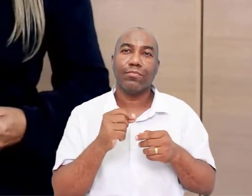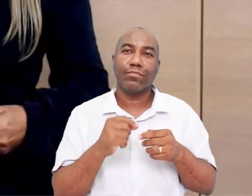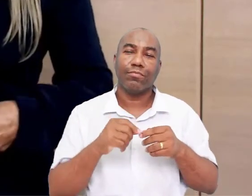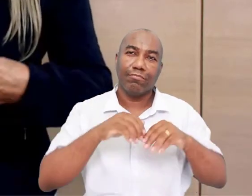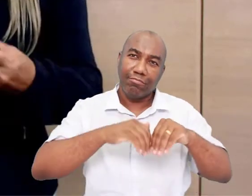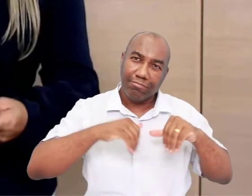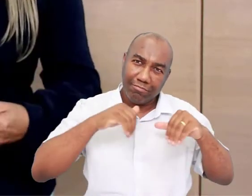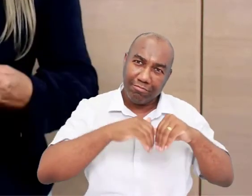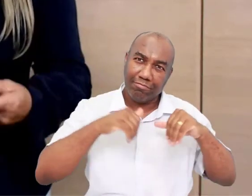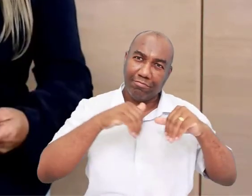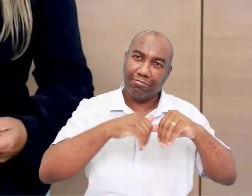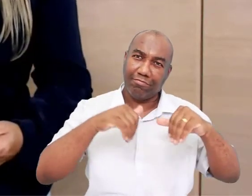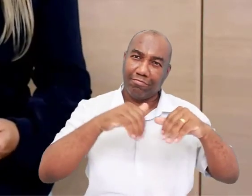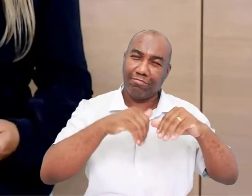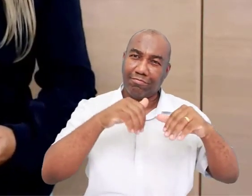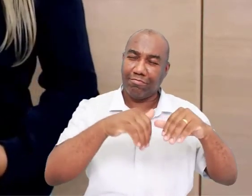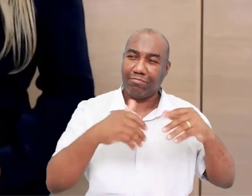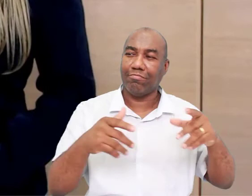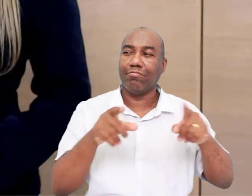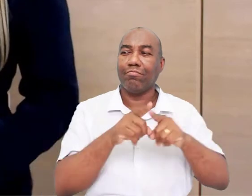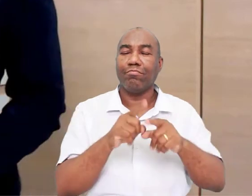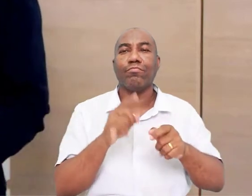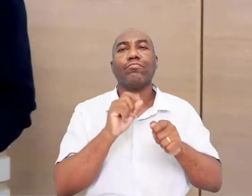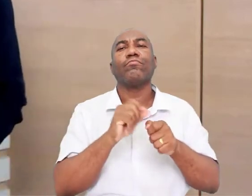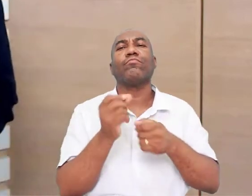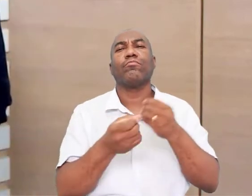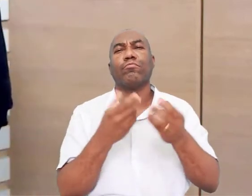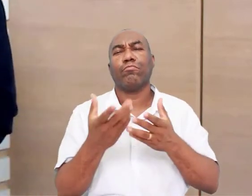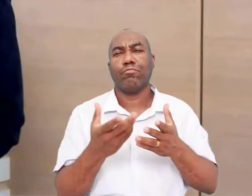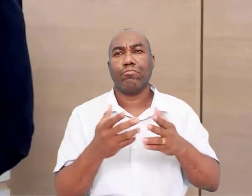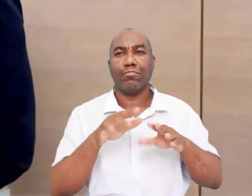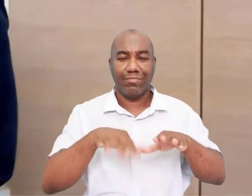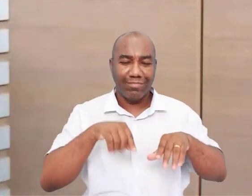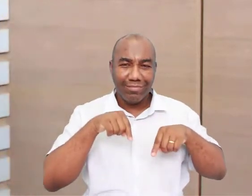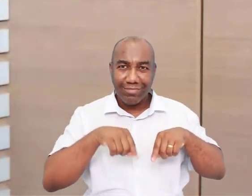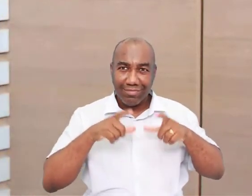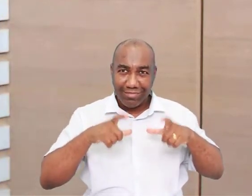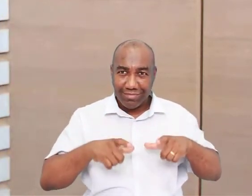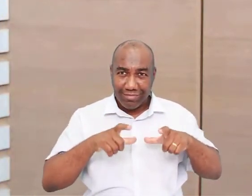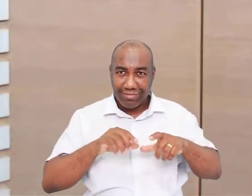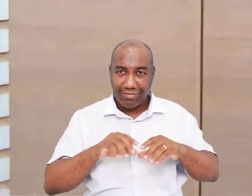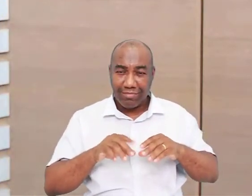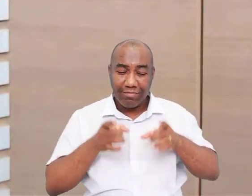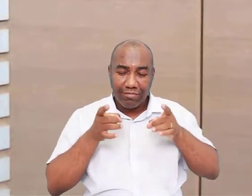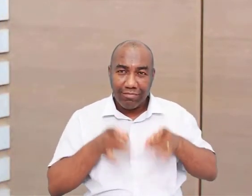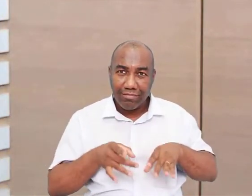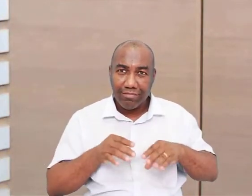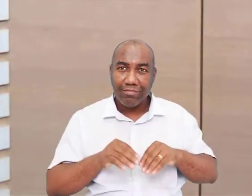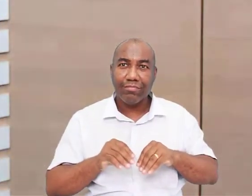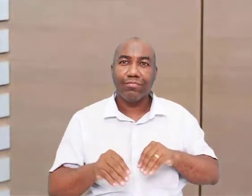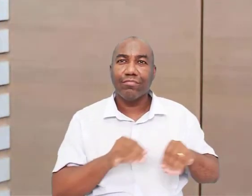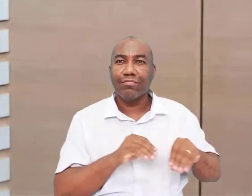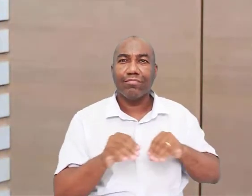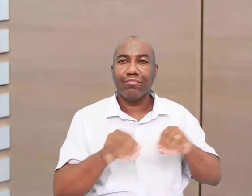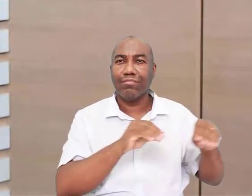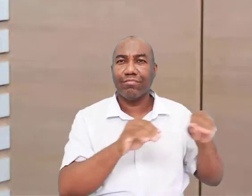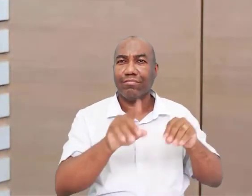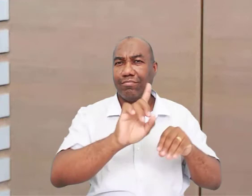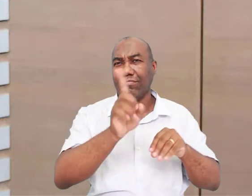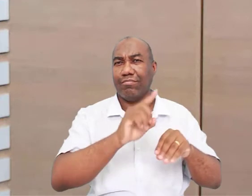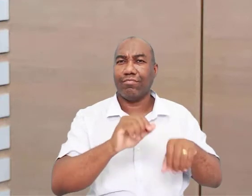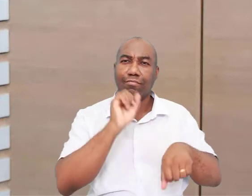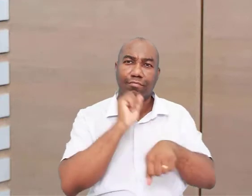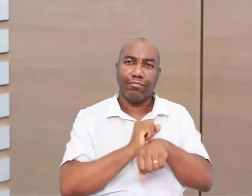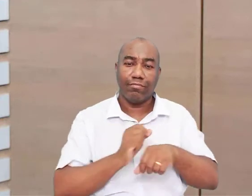Ele vai ter que ficar mais tempo num determinado local. Então ele vai abandonar o nomadismo e ele vai se sedentarizar. Ó,